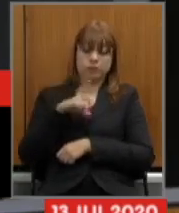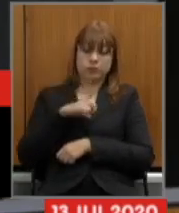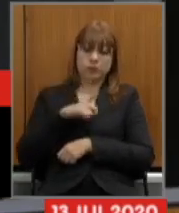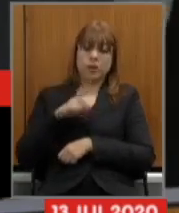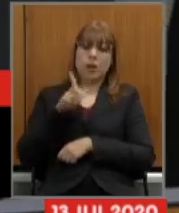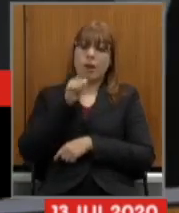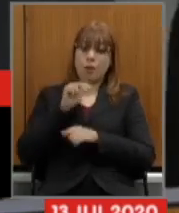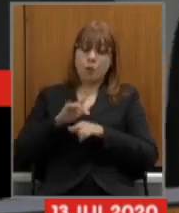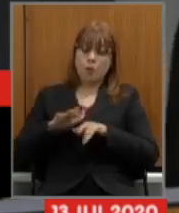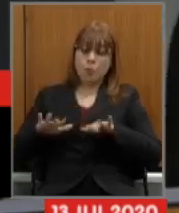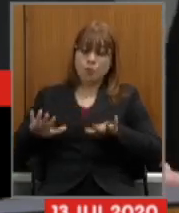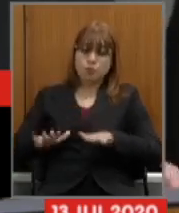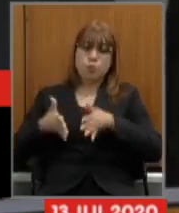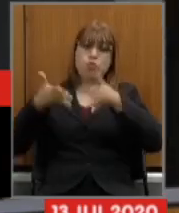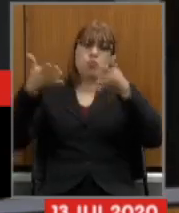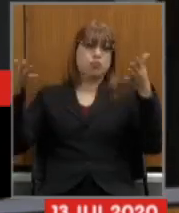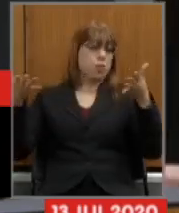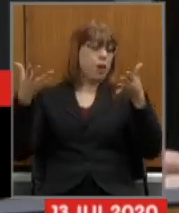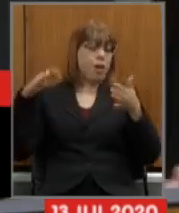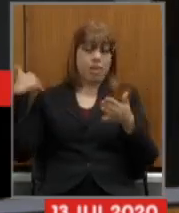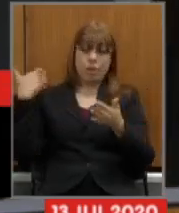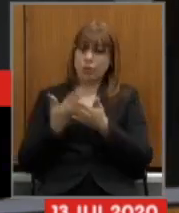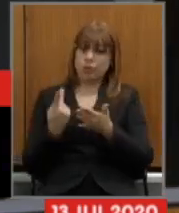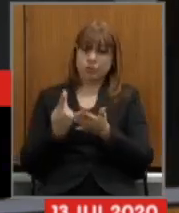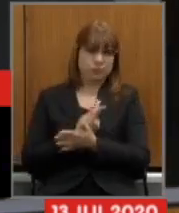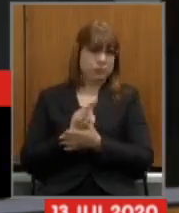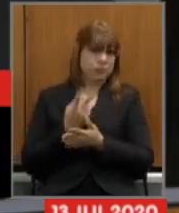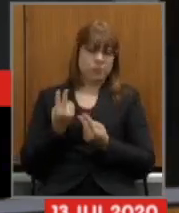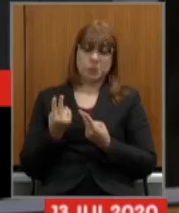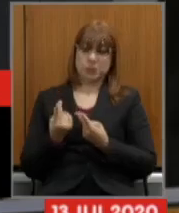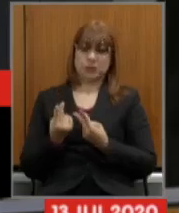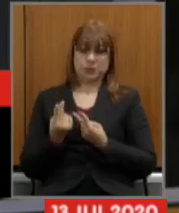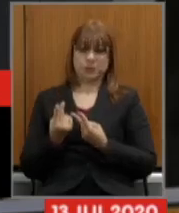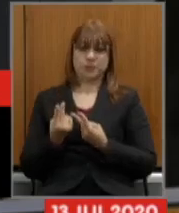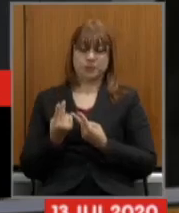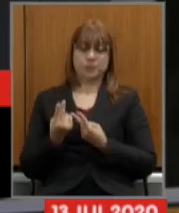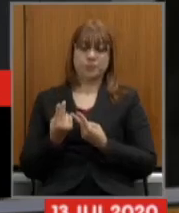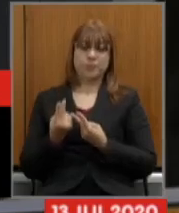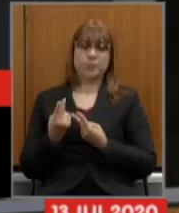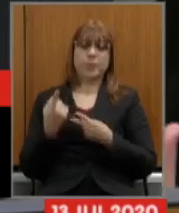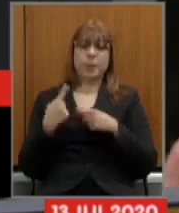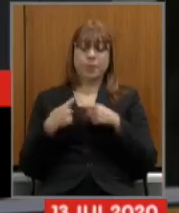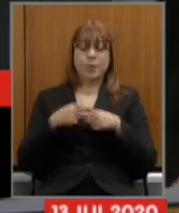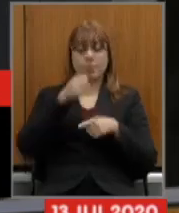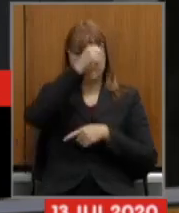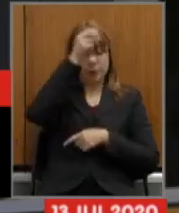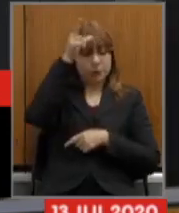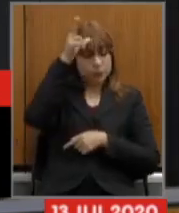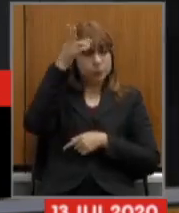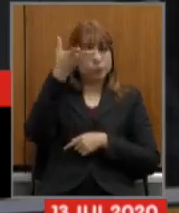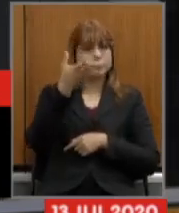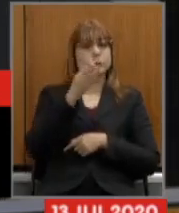e aí envolvia governo federal governo do estado e a prefeitura de contagem não conseguiu